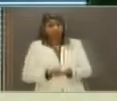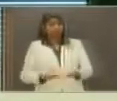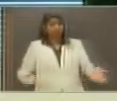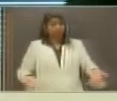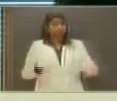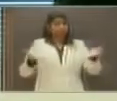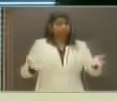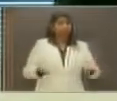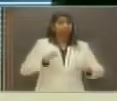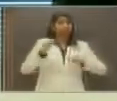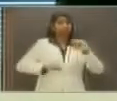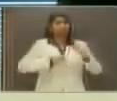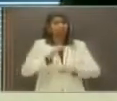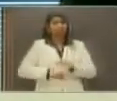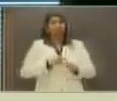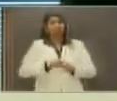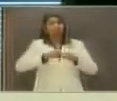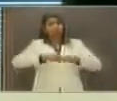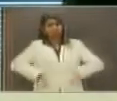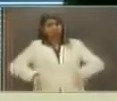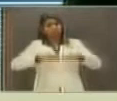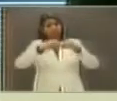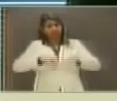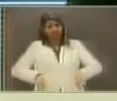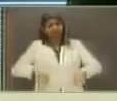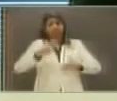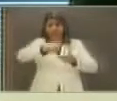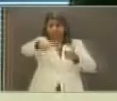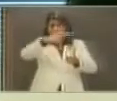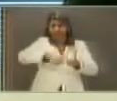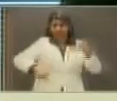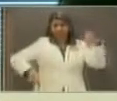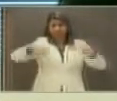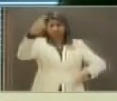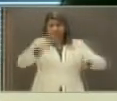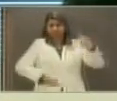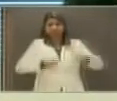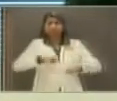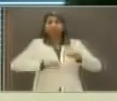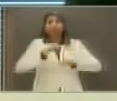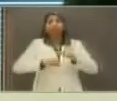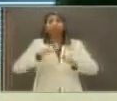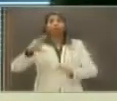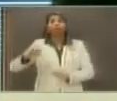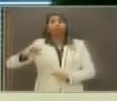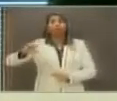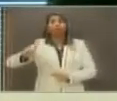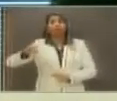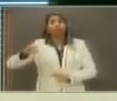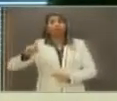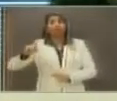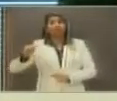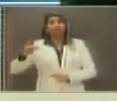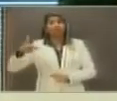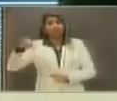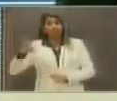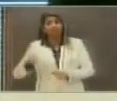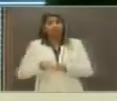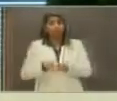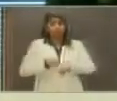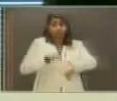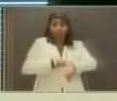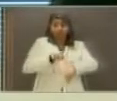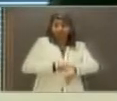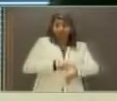aí, essa deterioração da política, é exatamente essa história das coligações partidárias e o tempo que cada partido leva